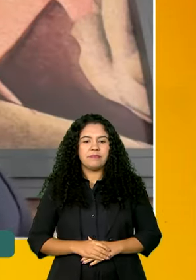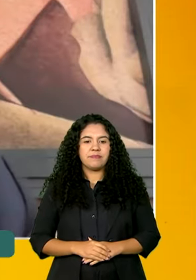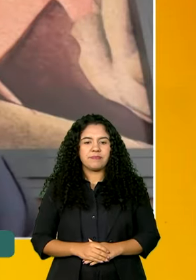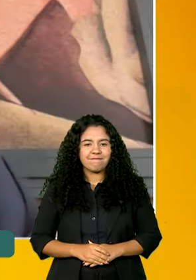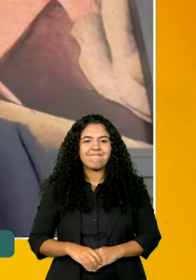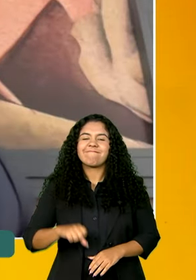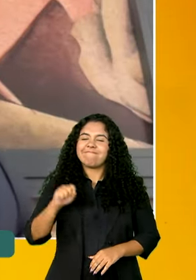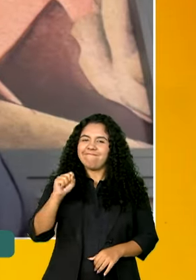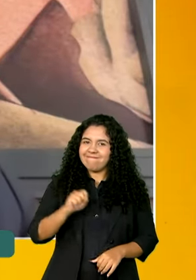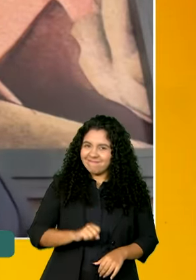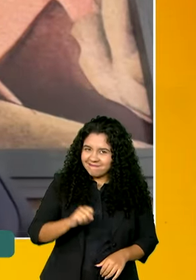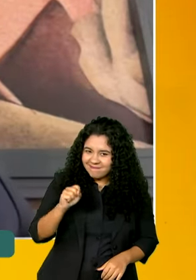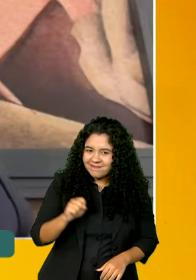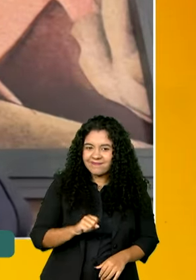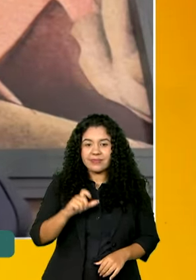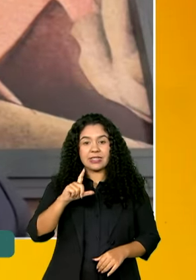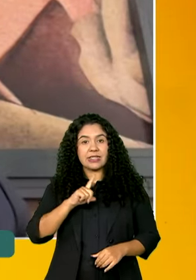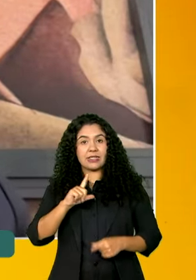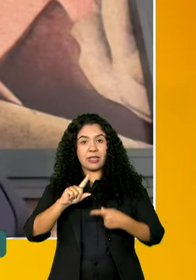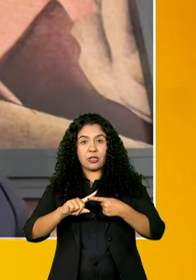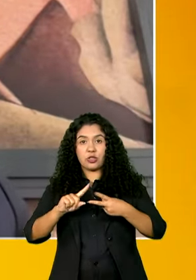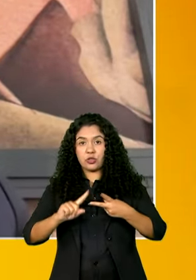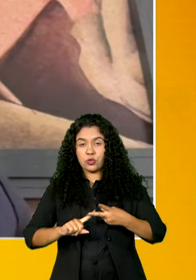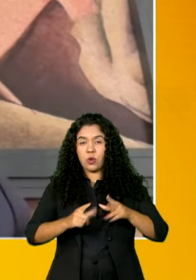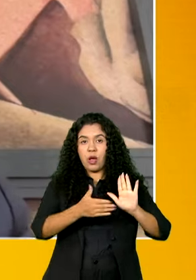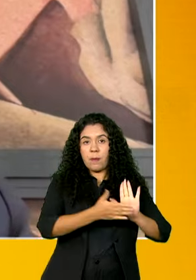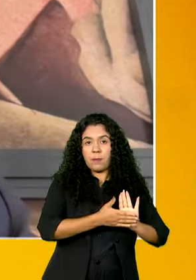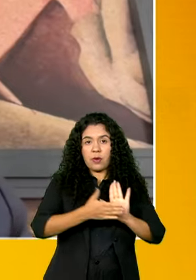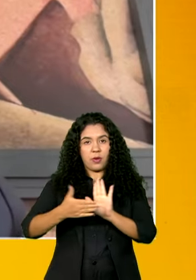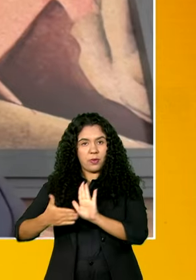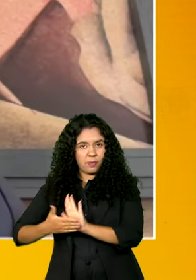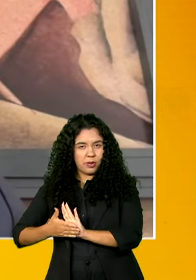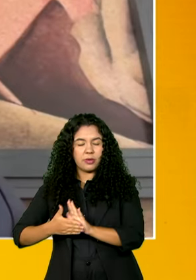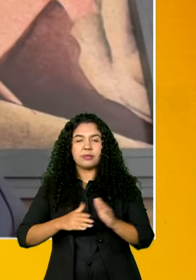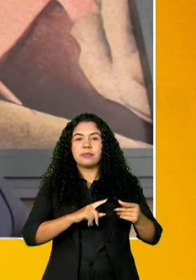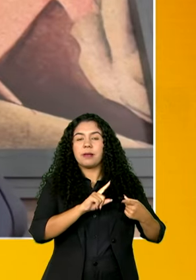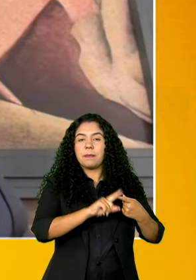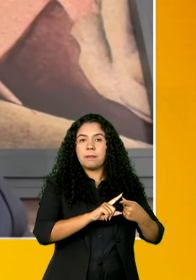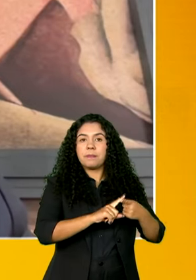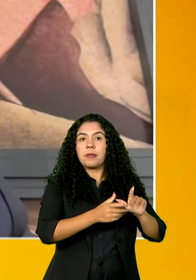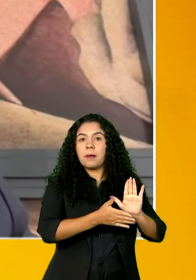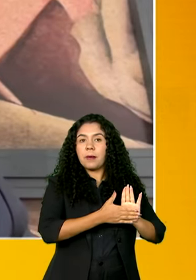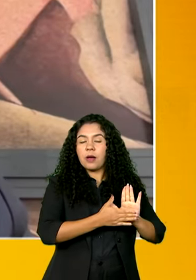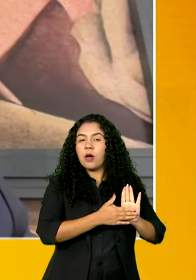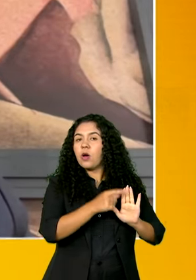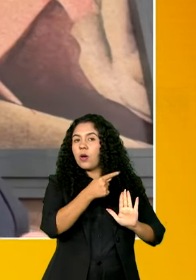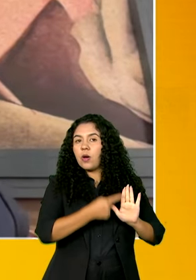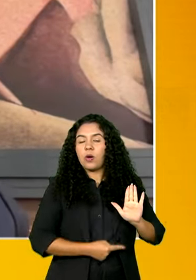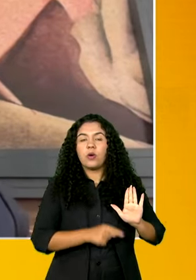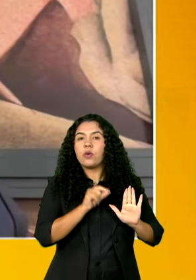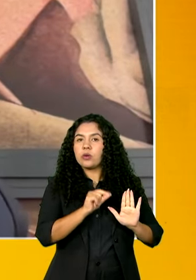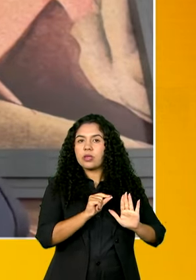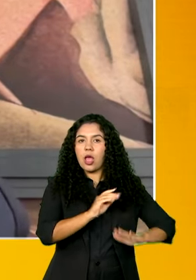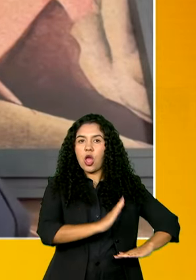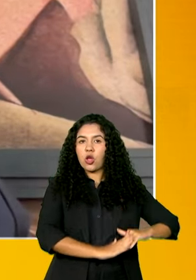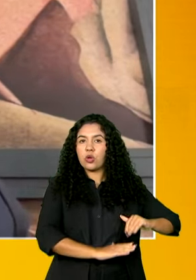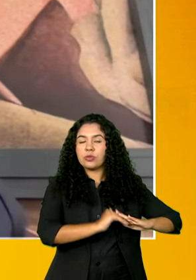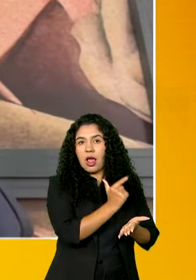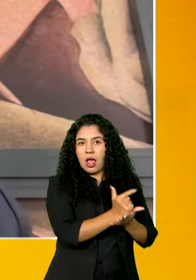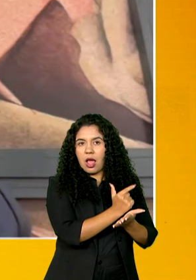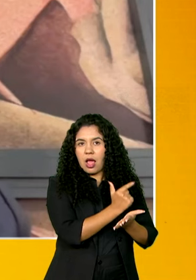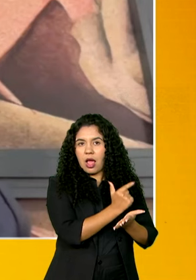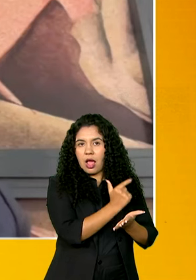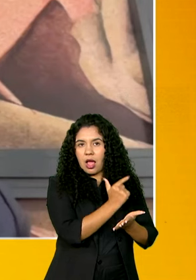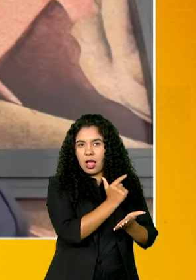Sim, a gente tem duas propostas de divulgação. A primeira proposta é a construção de um grande livro com